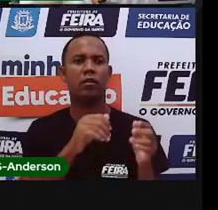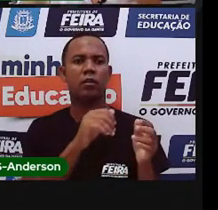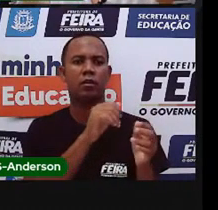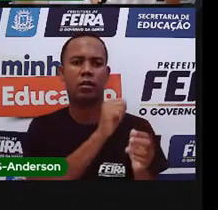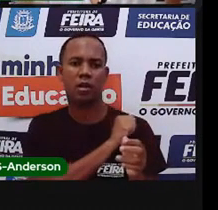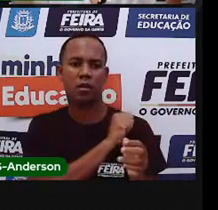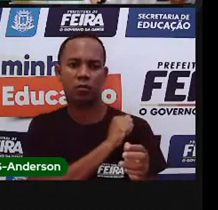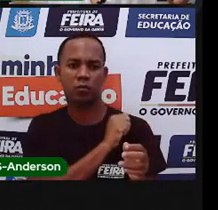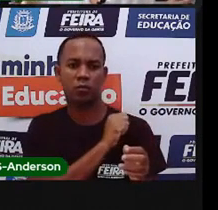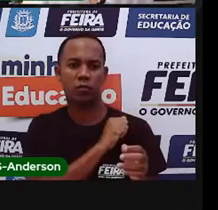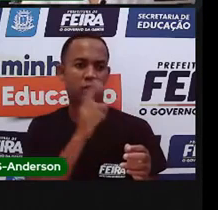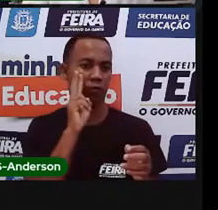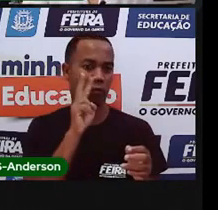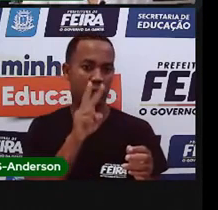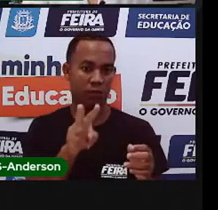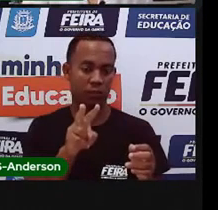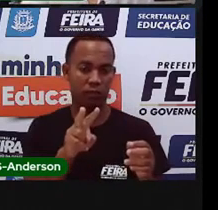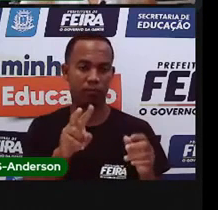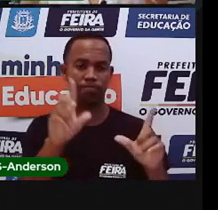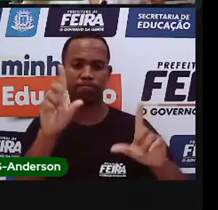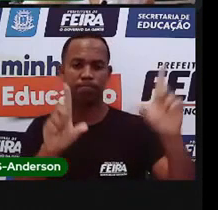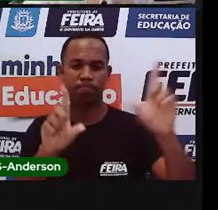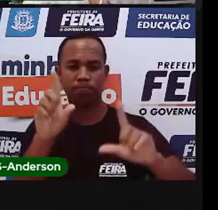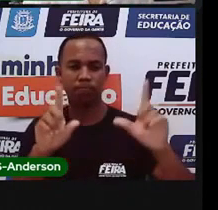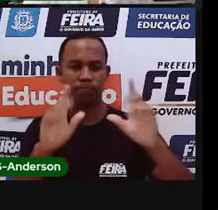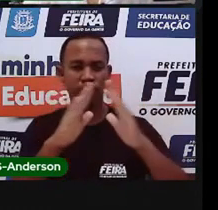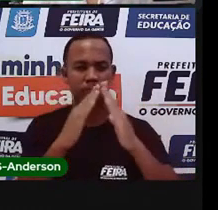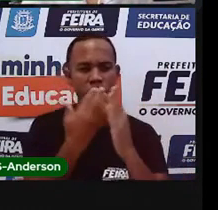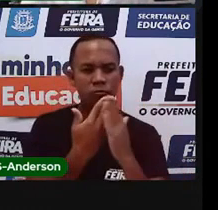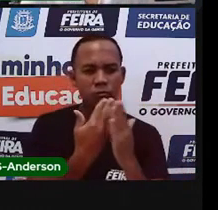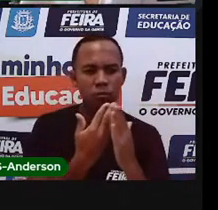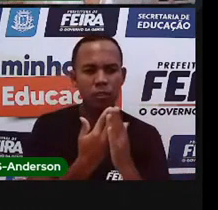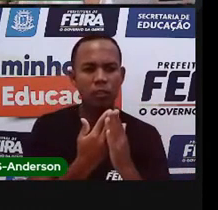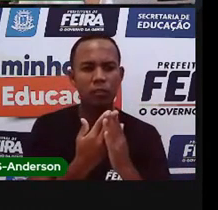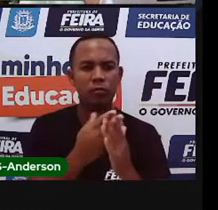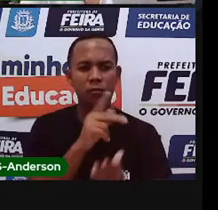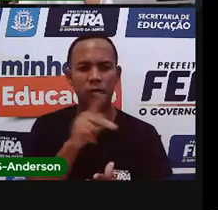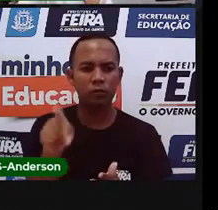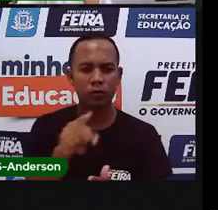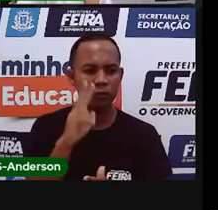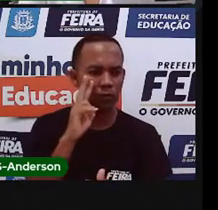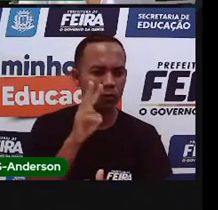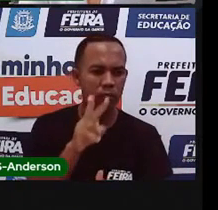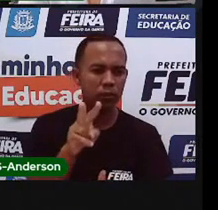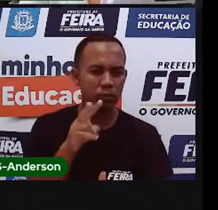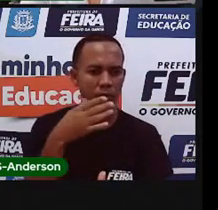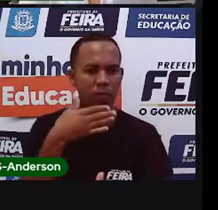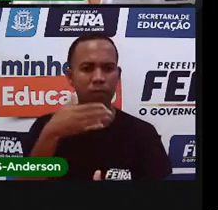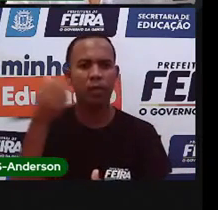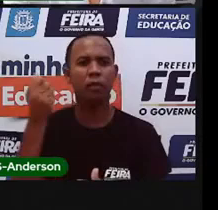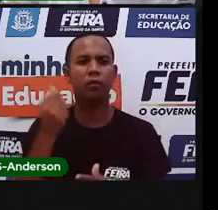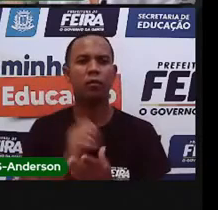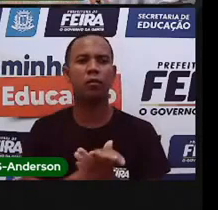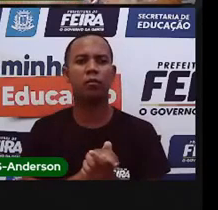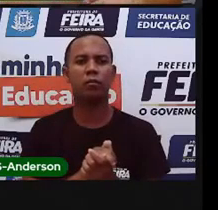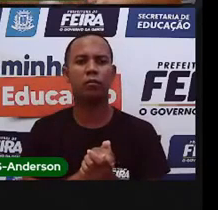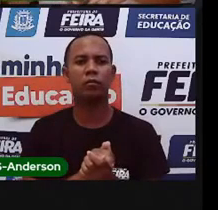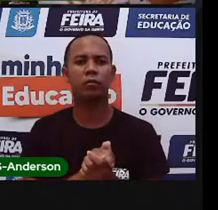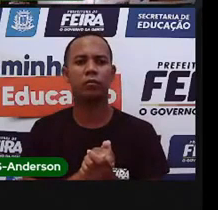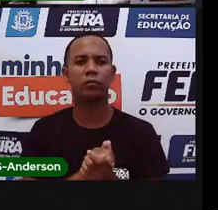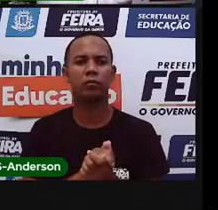agora, que está assistindo as outras professoras e professores aí da rede que estão aqui dando o melhor para vocês, fazendo o que,